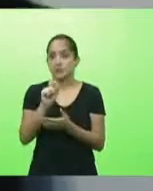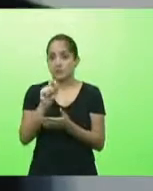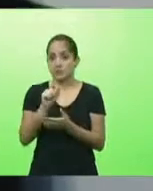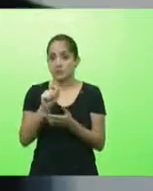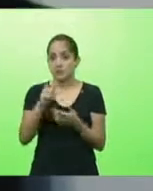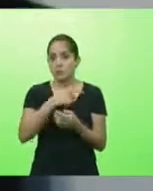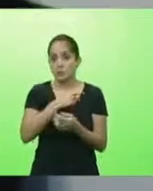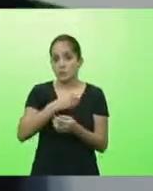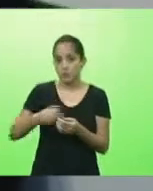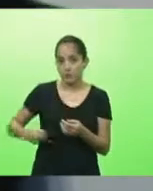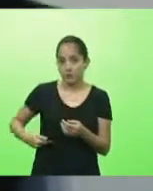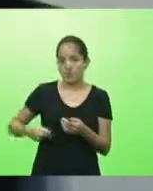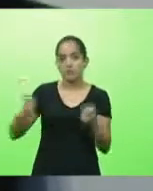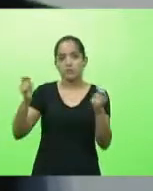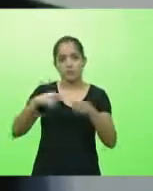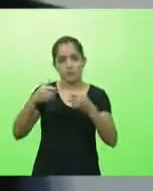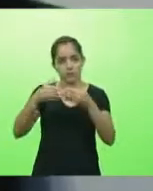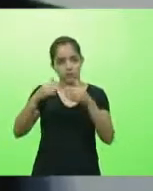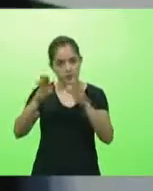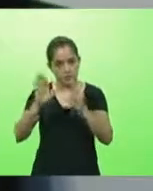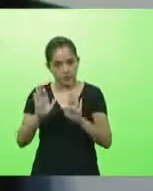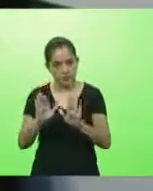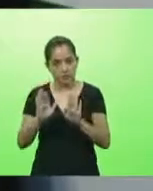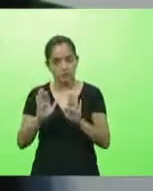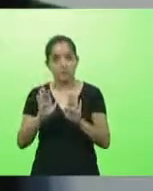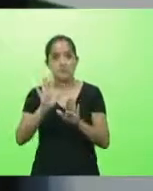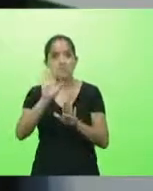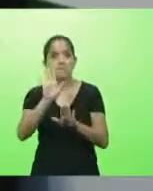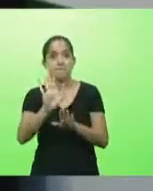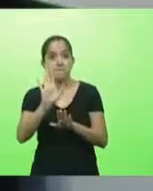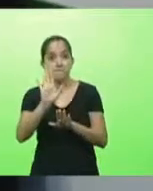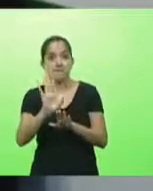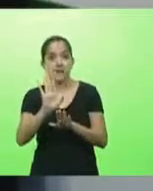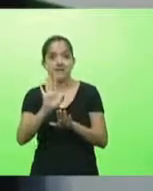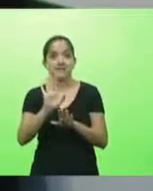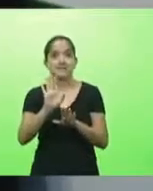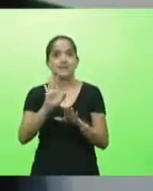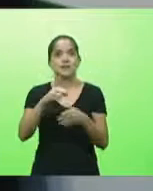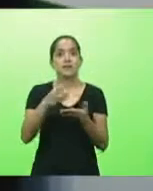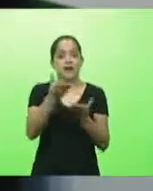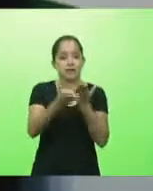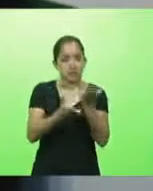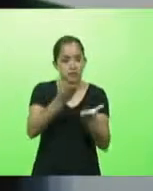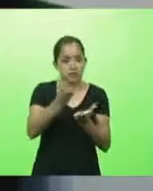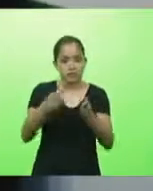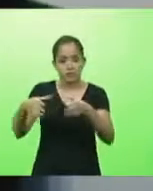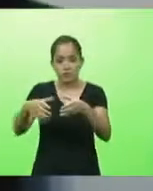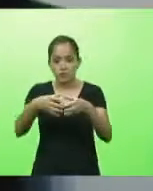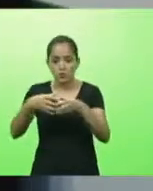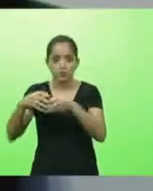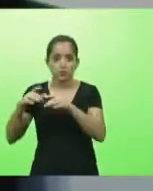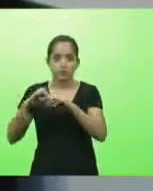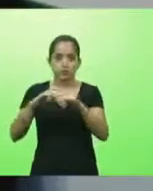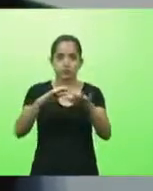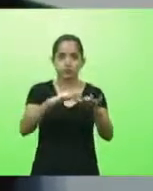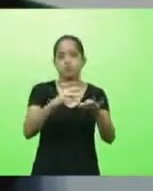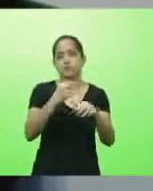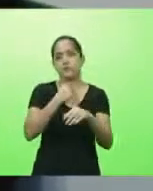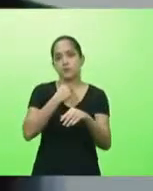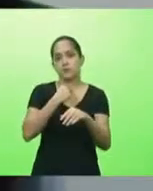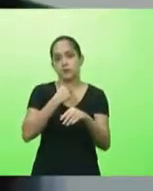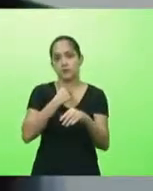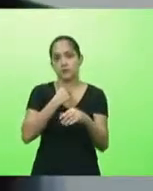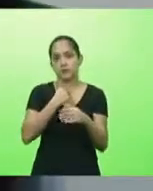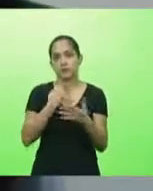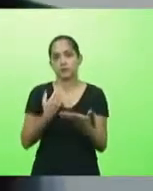que as portas estejam abertas mas que não tenha lá dentro o atendimento coletivo tem que ser individualizado